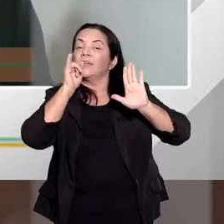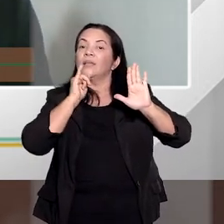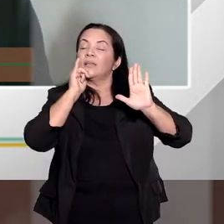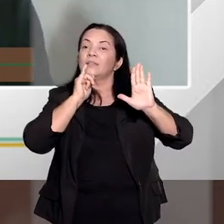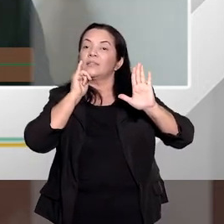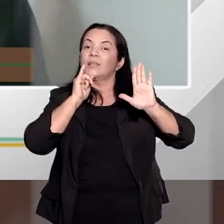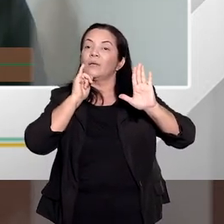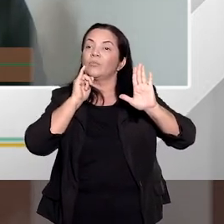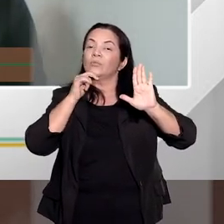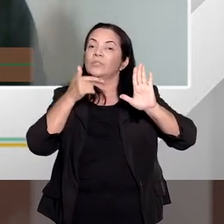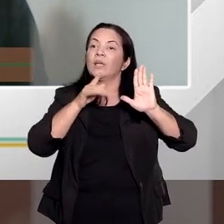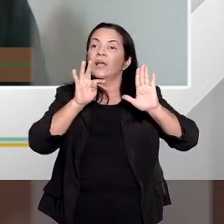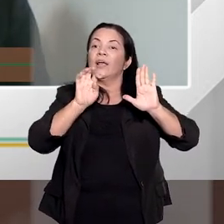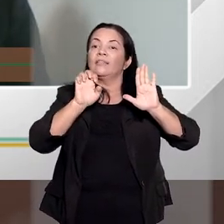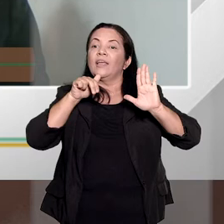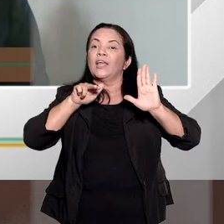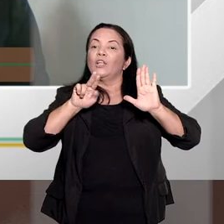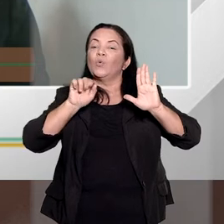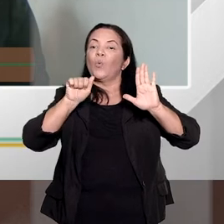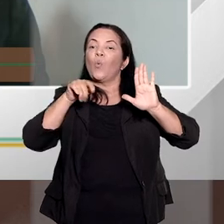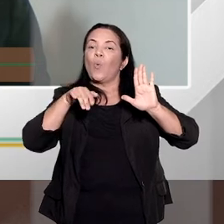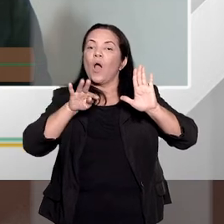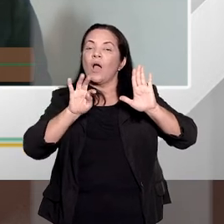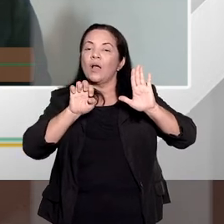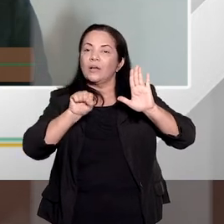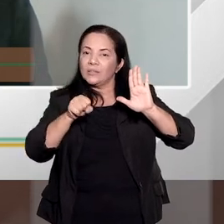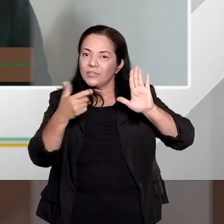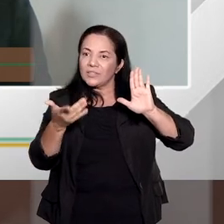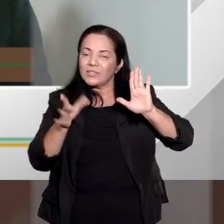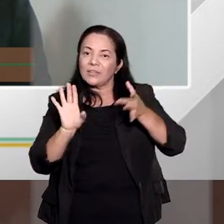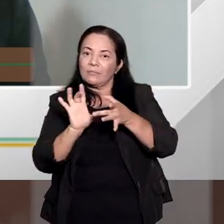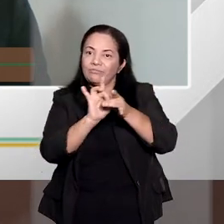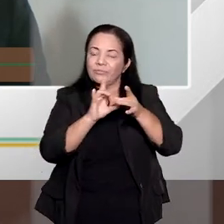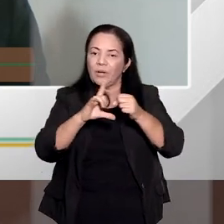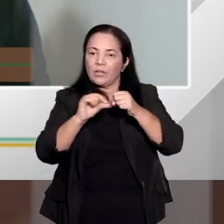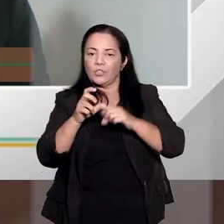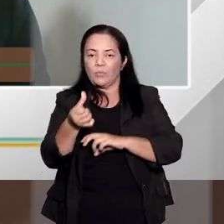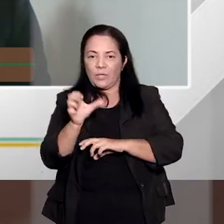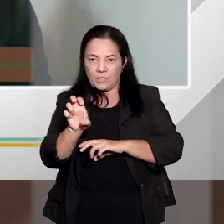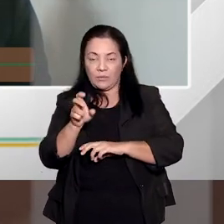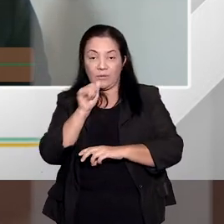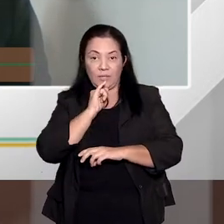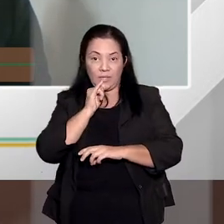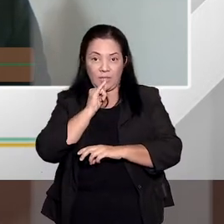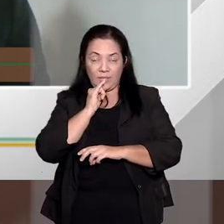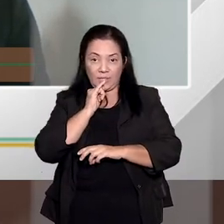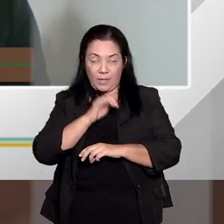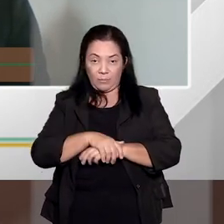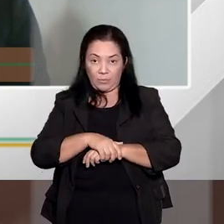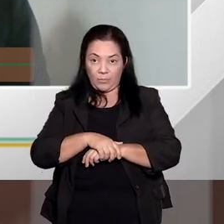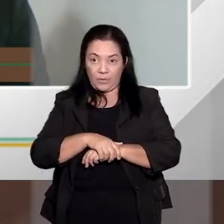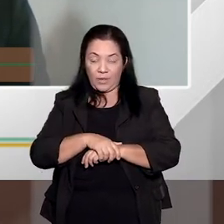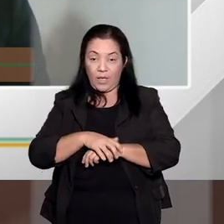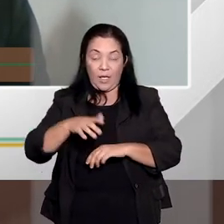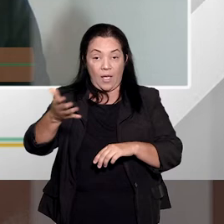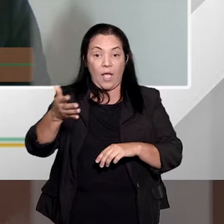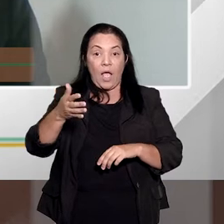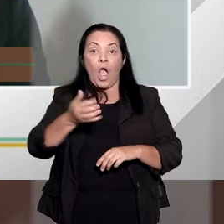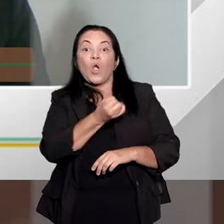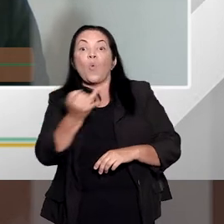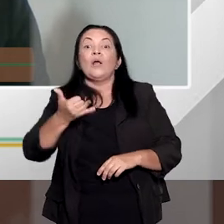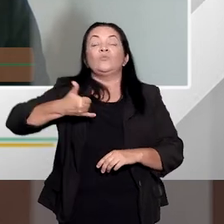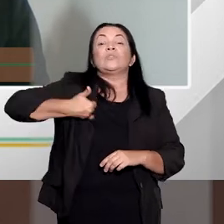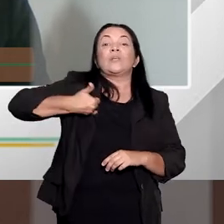atenuantes, sempre atenuam a pena lá nos termos do artigo 65, então por exemplo, a menoridade do réu,